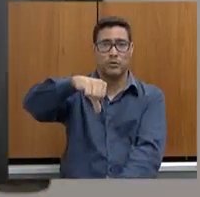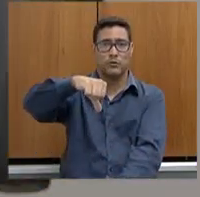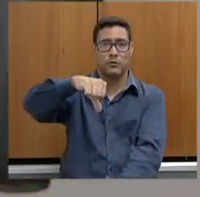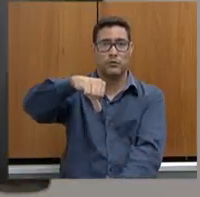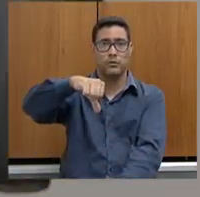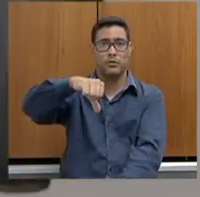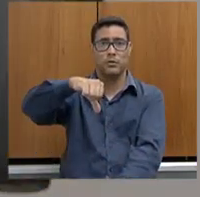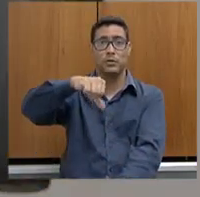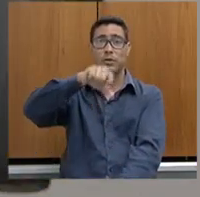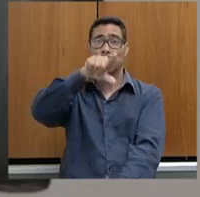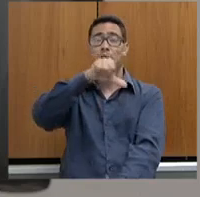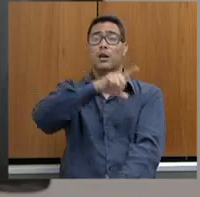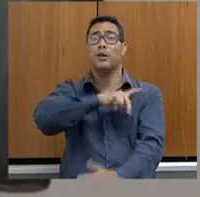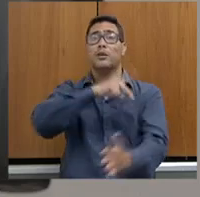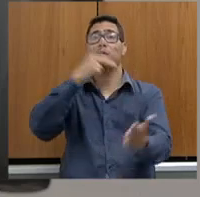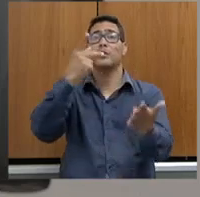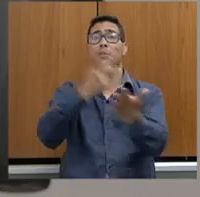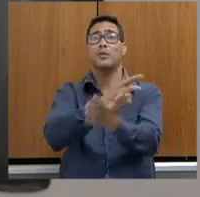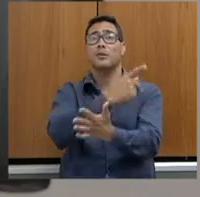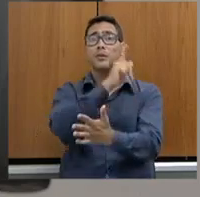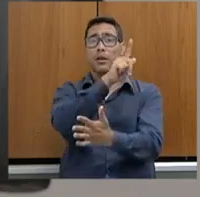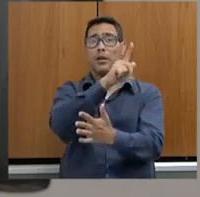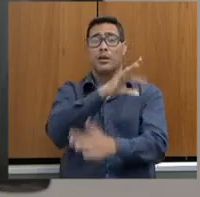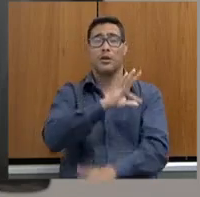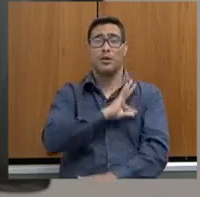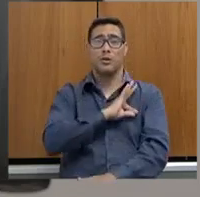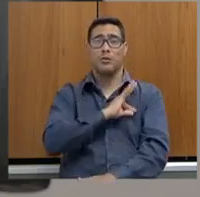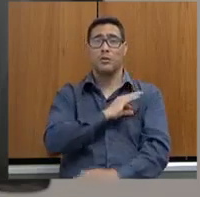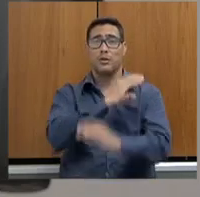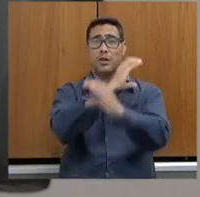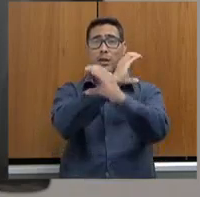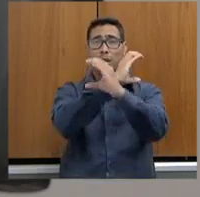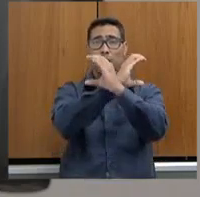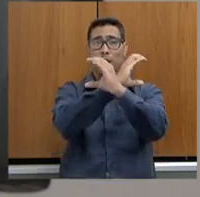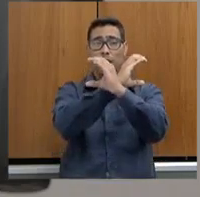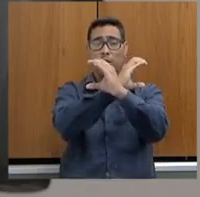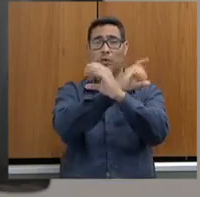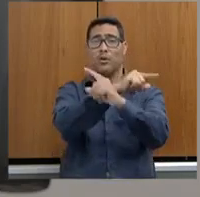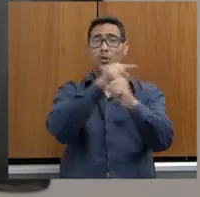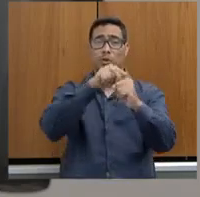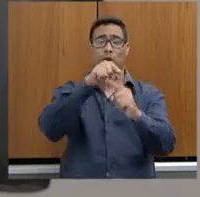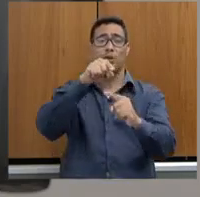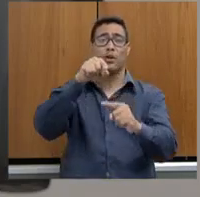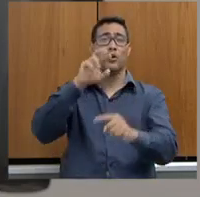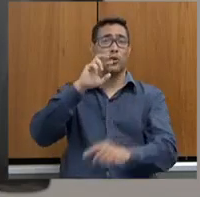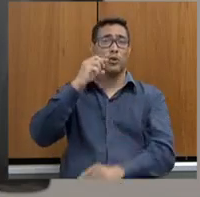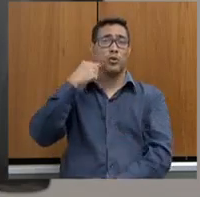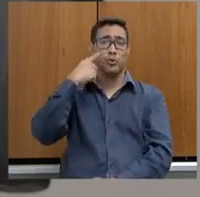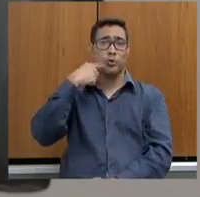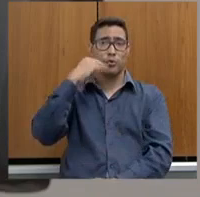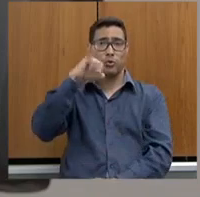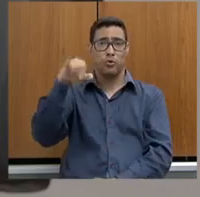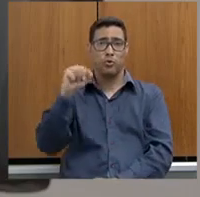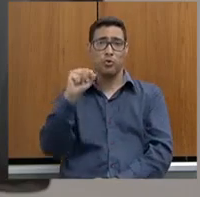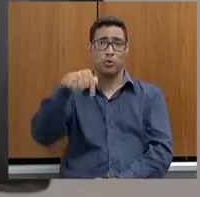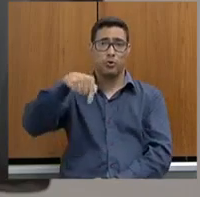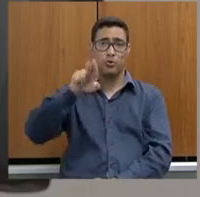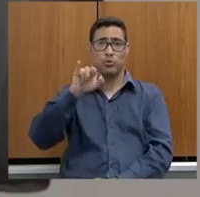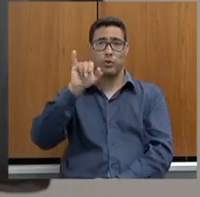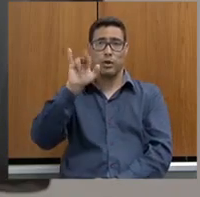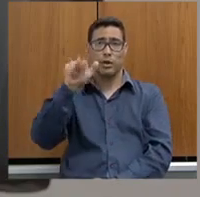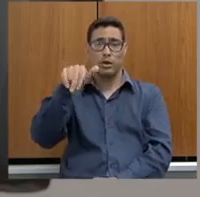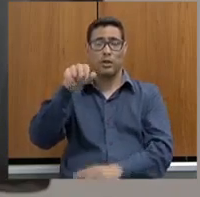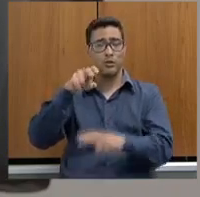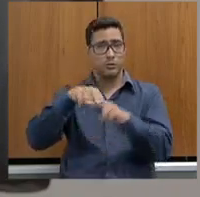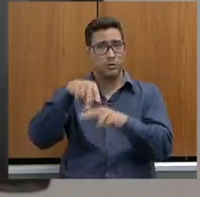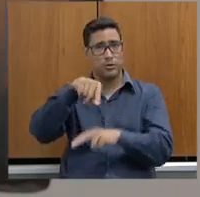Estava acontecendo, polícia civil, quando o doutor Joaquim sentou na cadeira também, a primeira vez que ele veio aqui, ele falou, olha, não